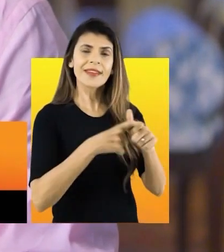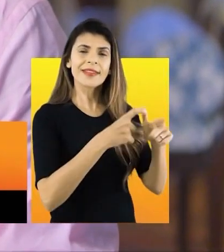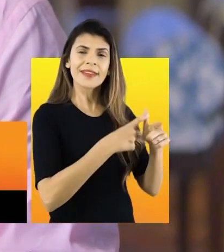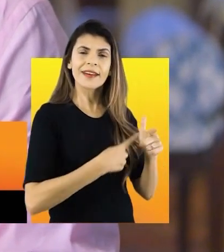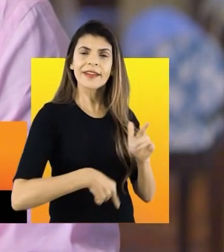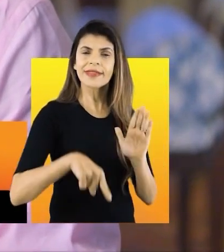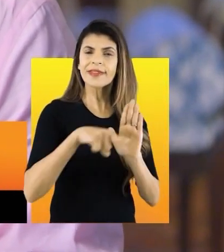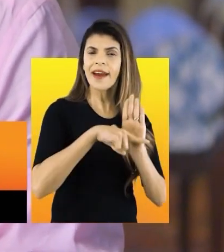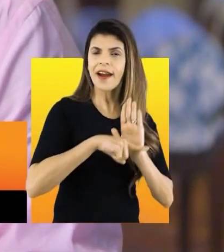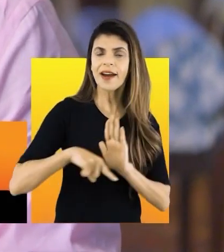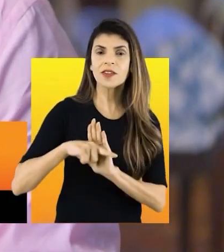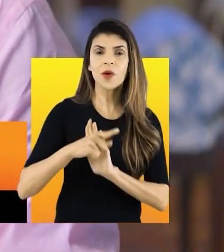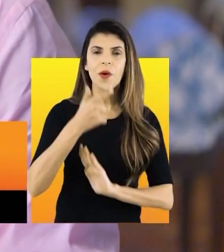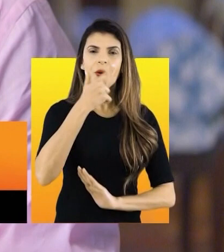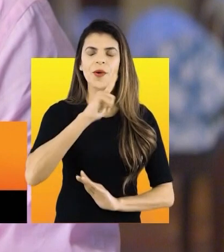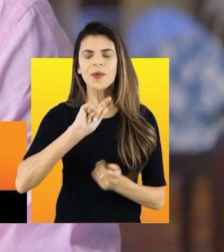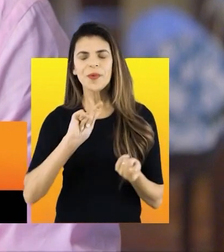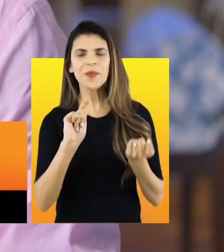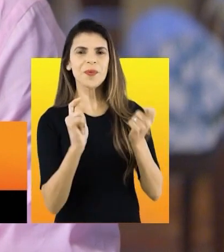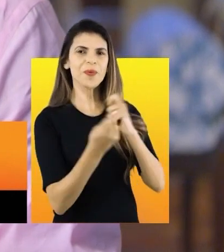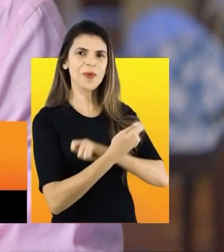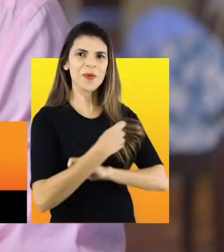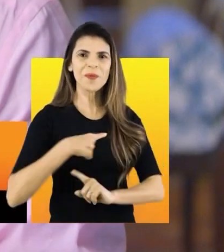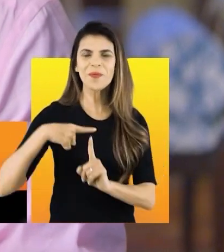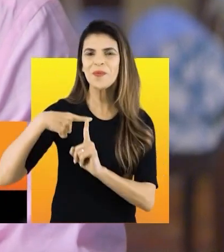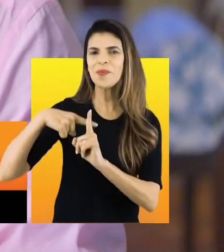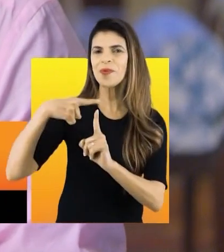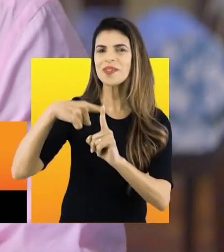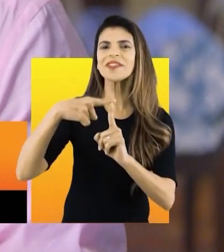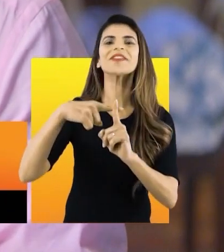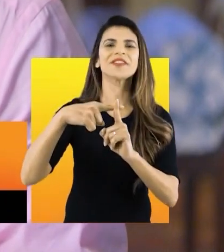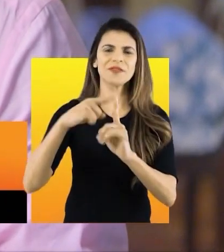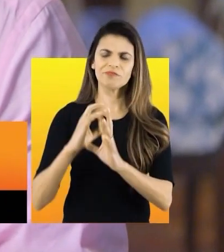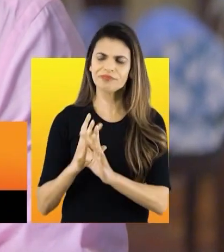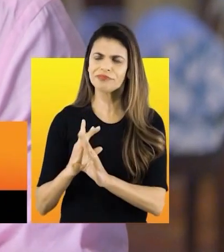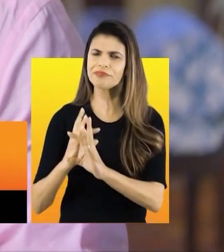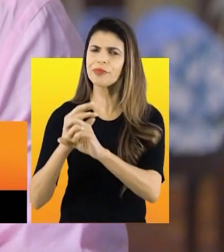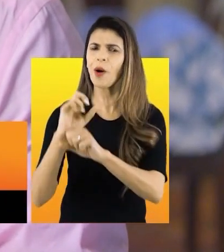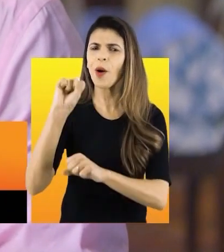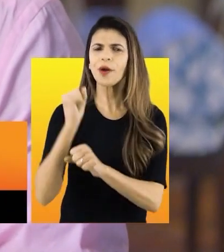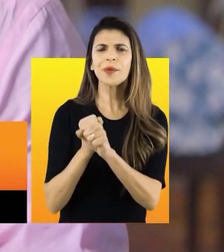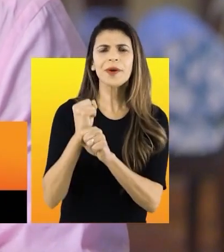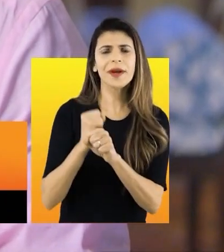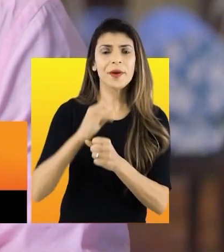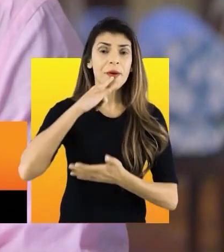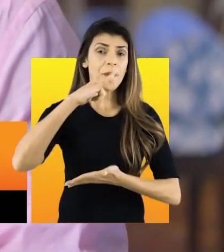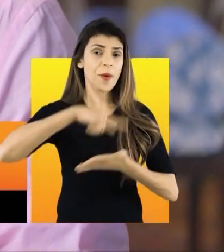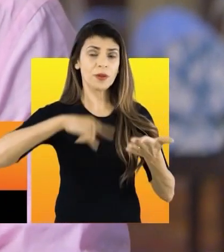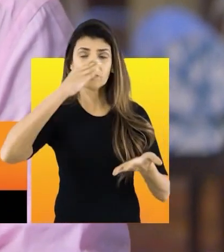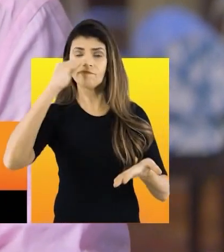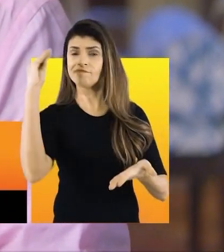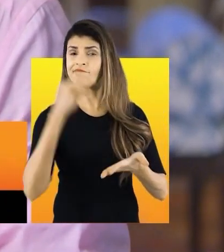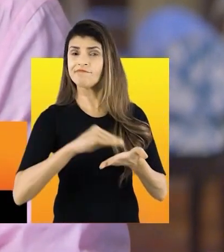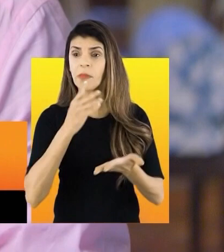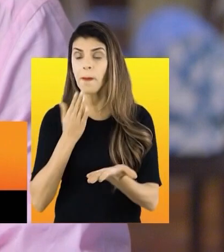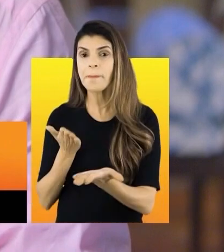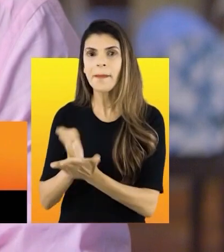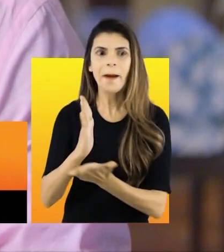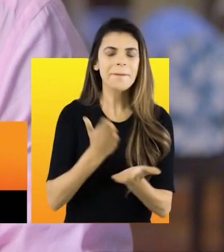déficits ter superávit ver as contas que há oito anos eram rejeitadas serem aprovadas